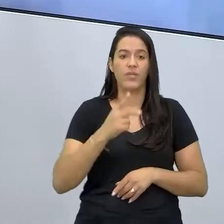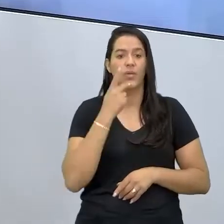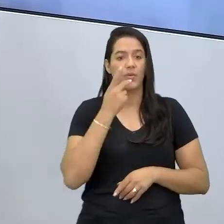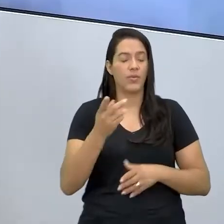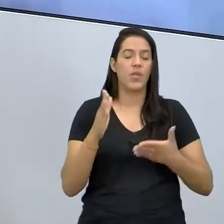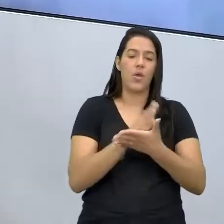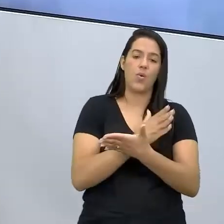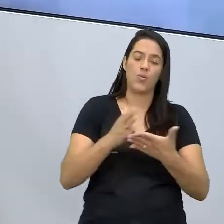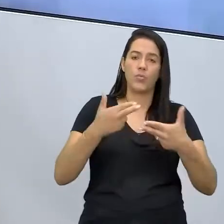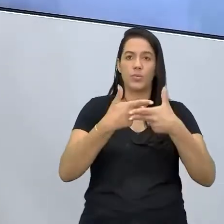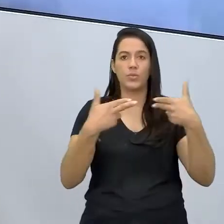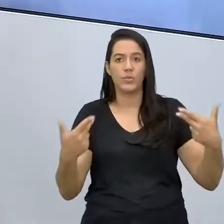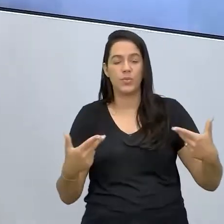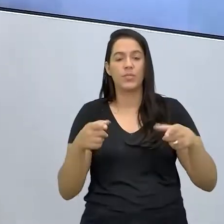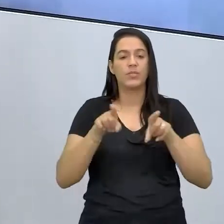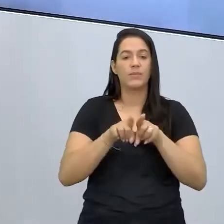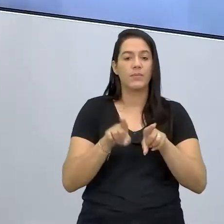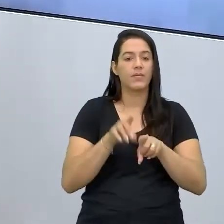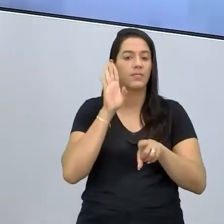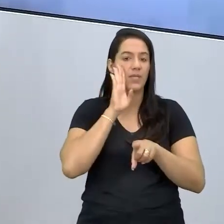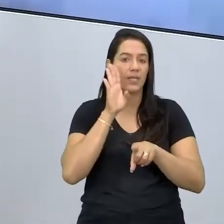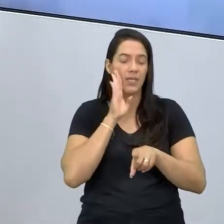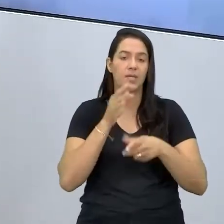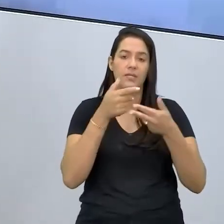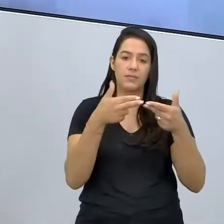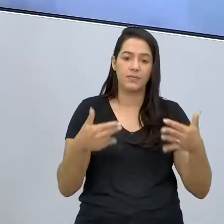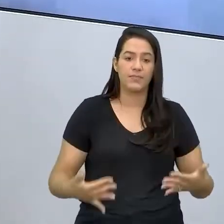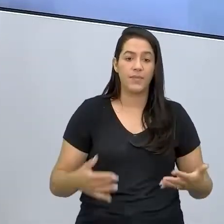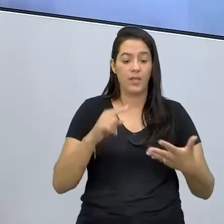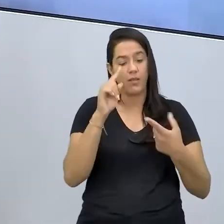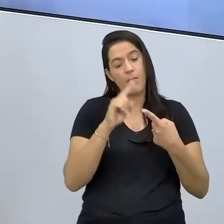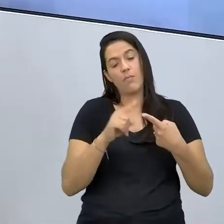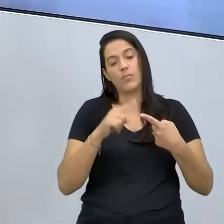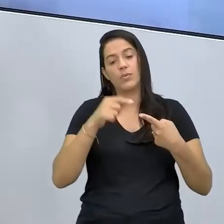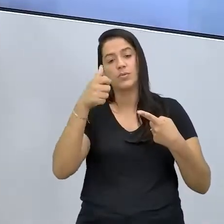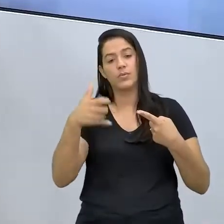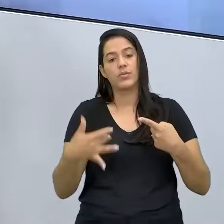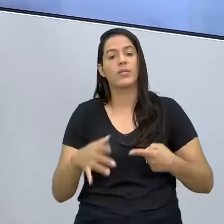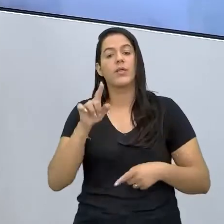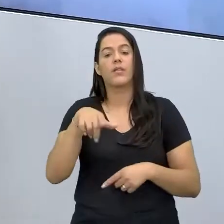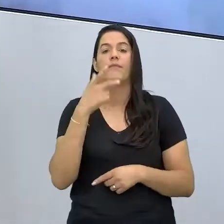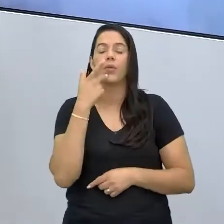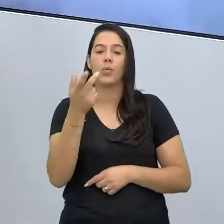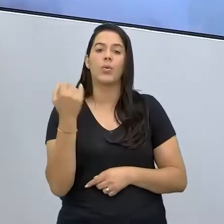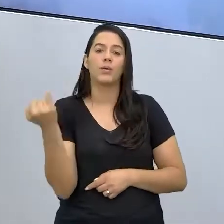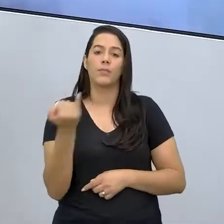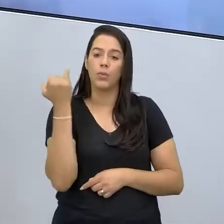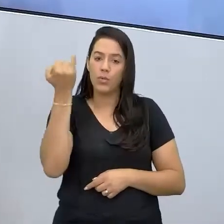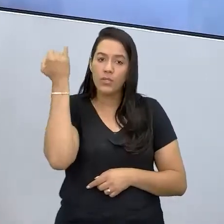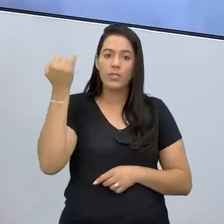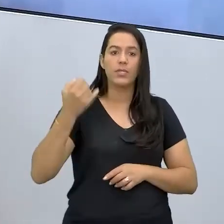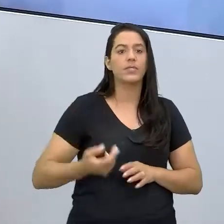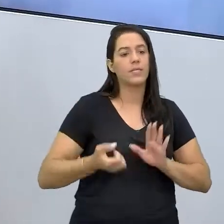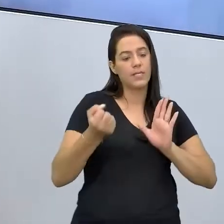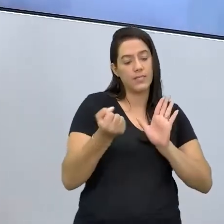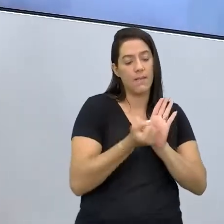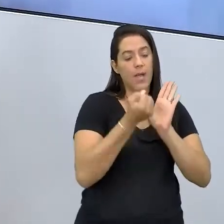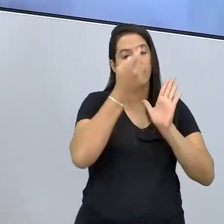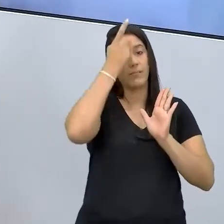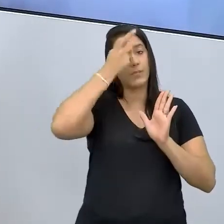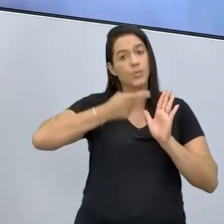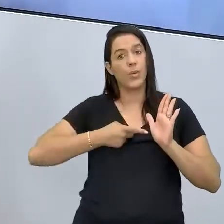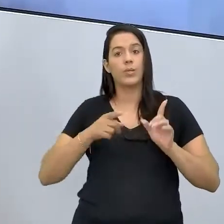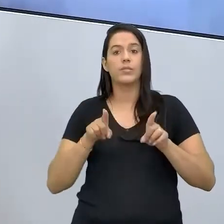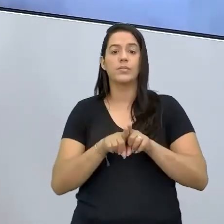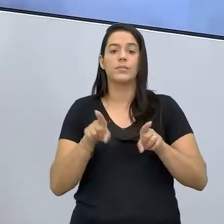algumas coisas que são interessantes nesse vídeo. O primeiro deles é ela falar, né, sobre a importância mesmo desse branding pessoal e levar